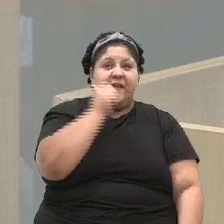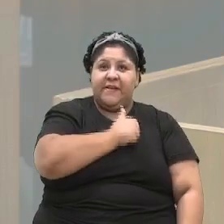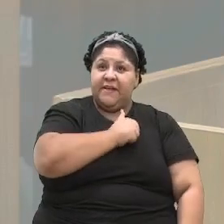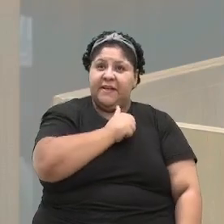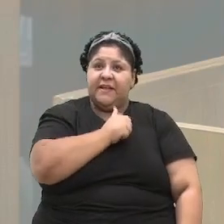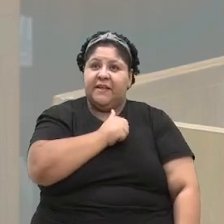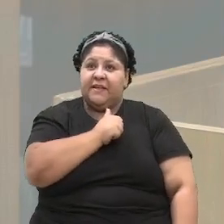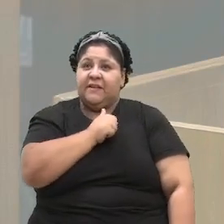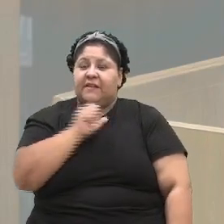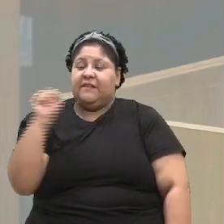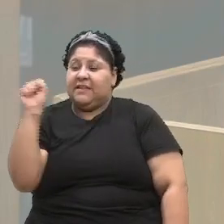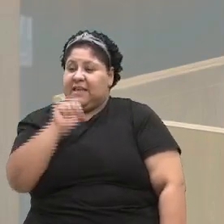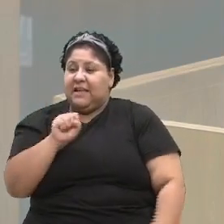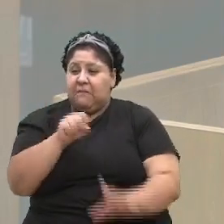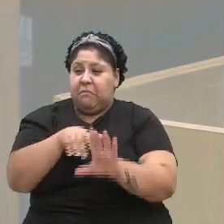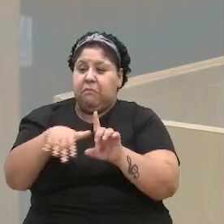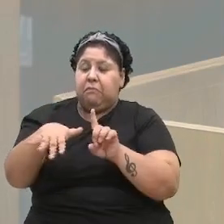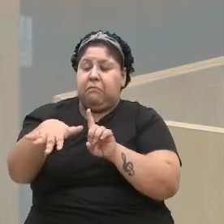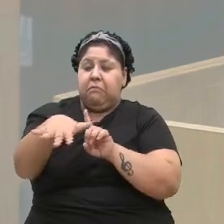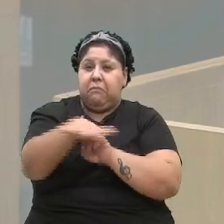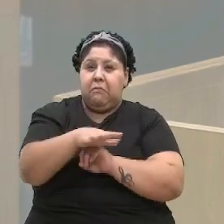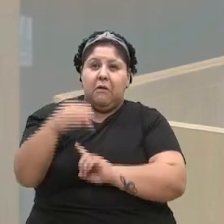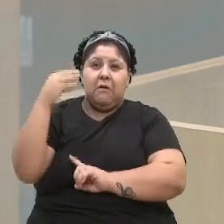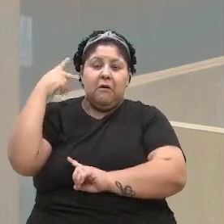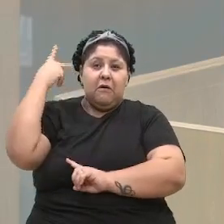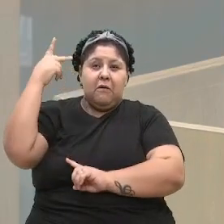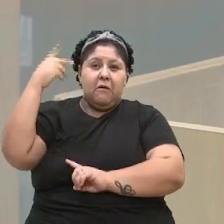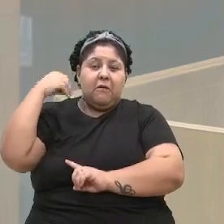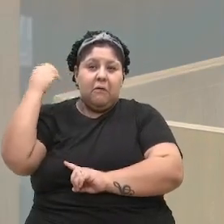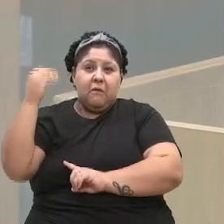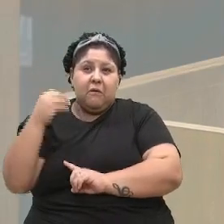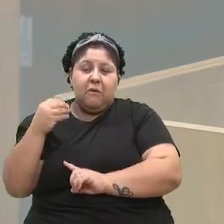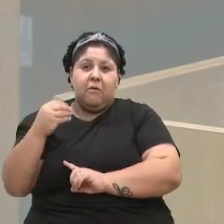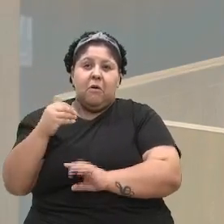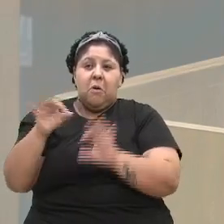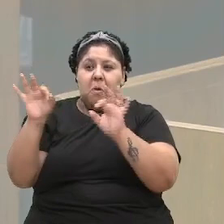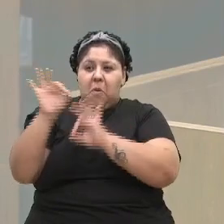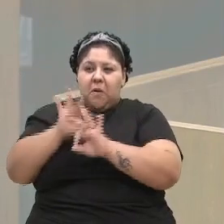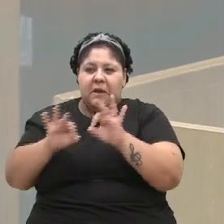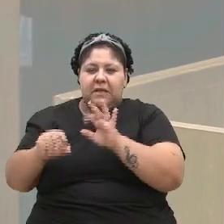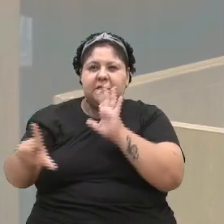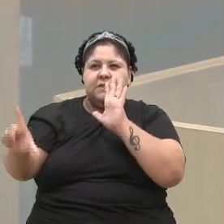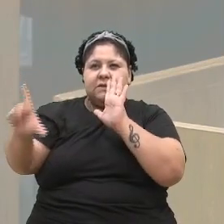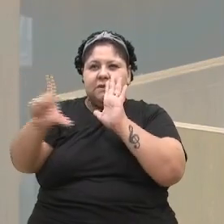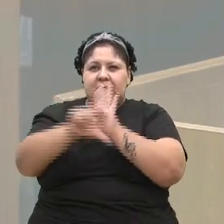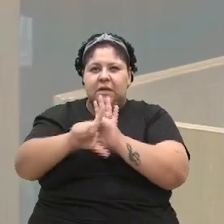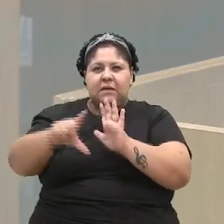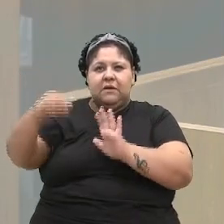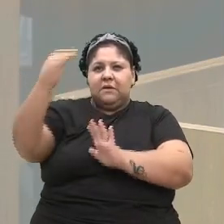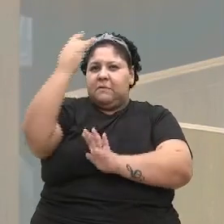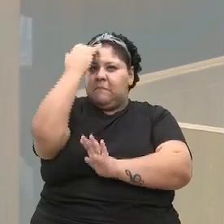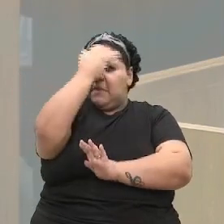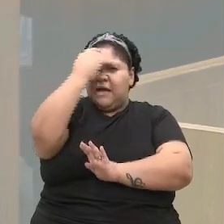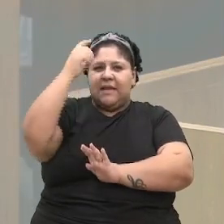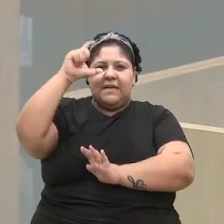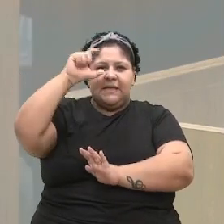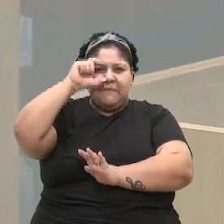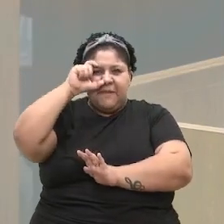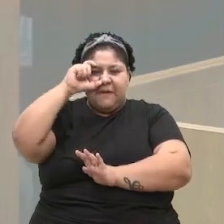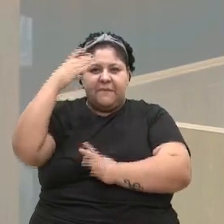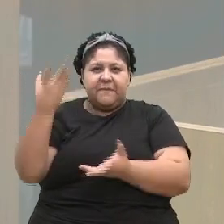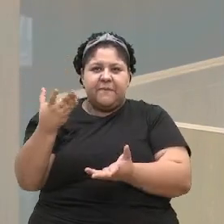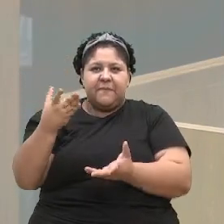Tem assistente social, psicóloga, orientação sobre lei Maria da Penha. São diversos os órgãos que